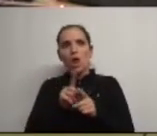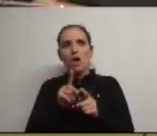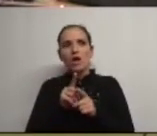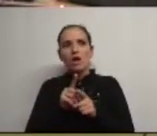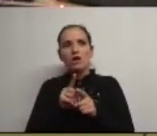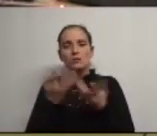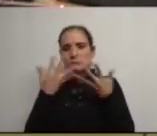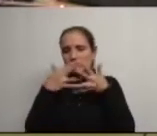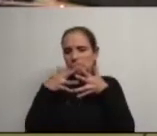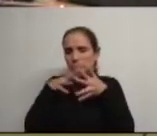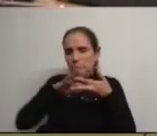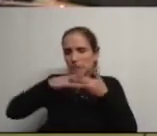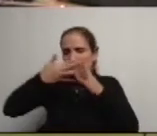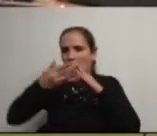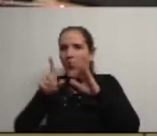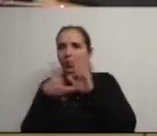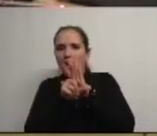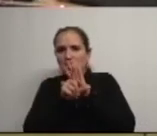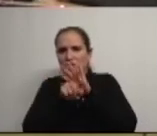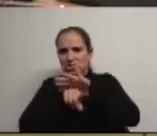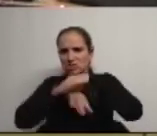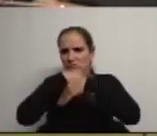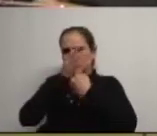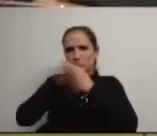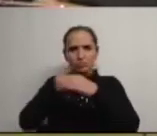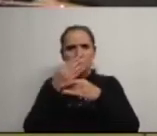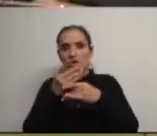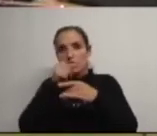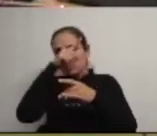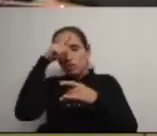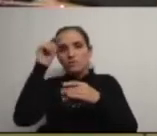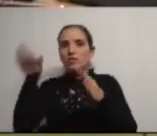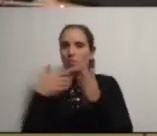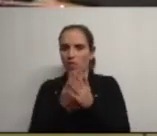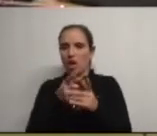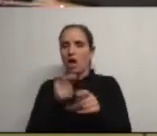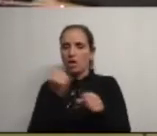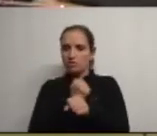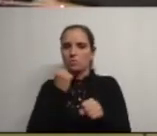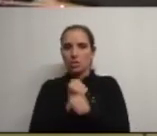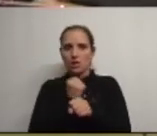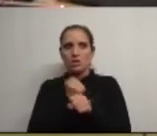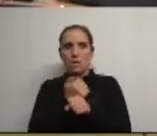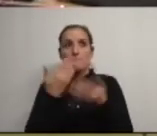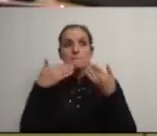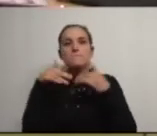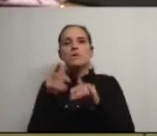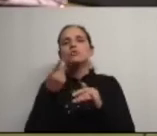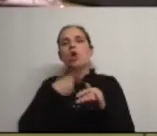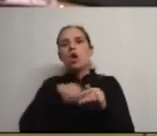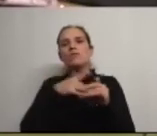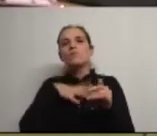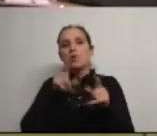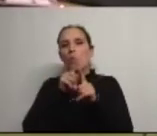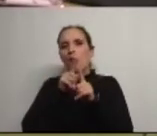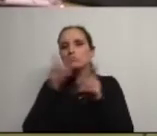intrincada cadeia de leis e contra-leis que dificultam muito a ação mas aquilo que nós queremos é